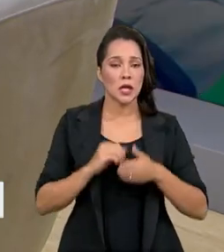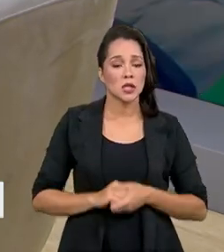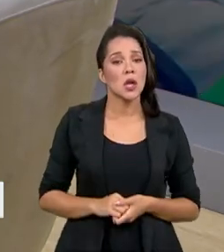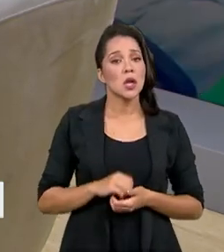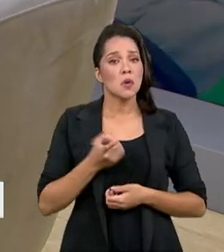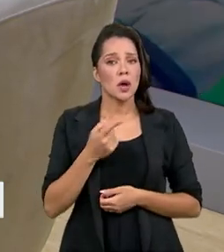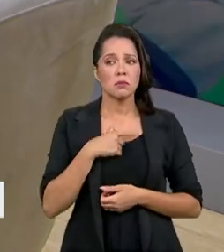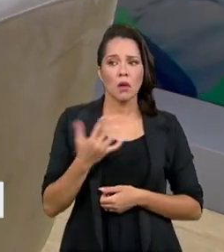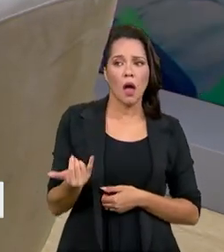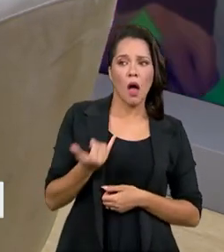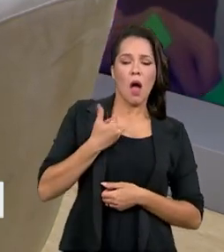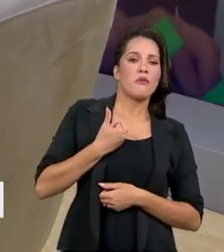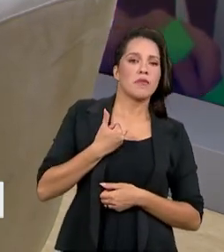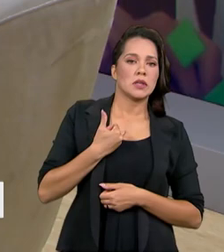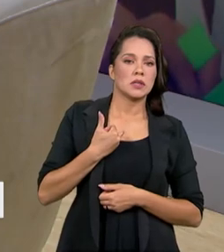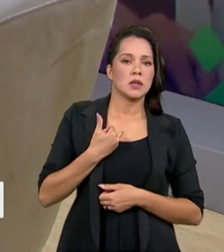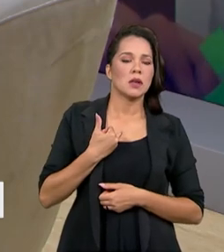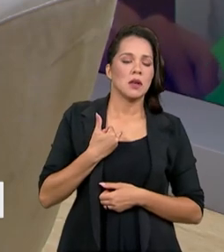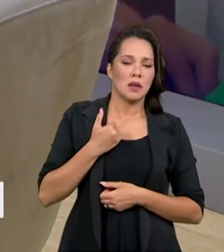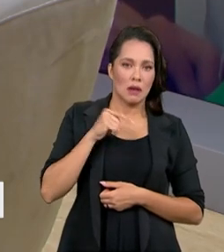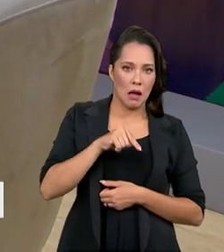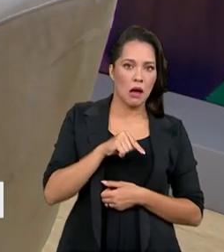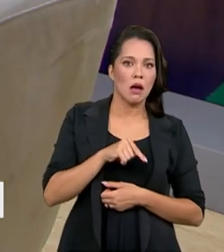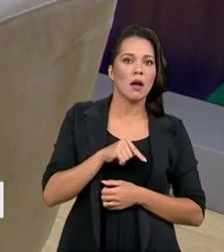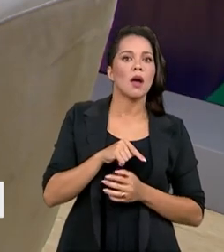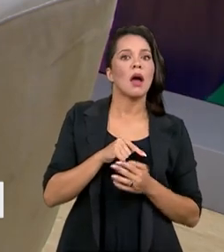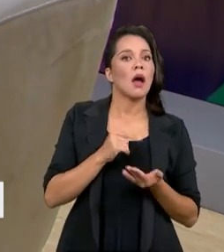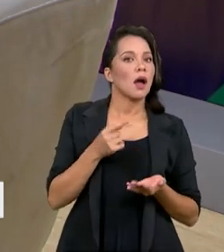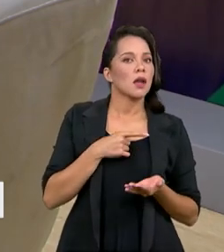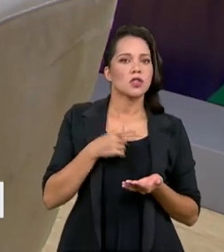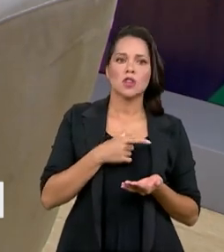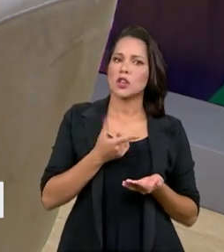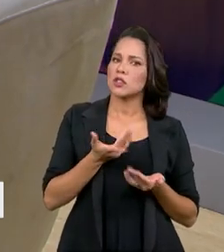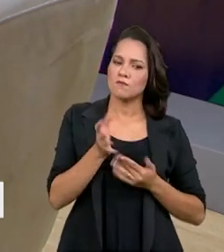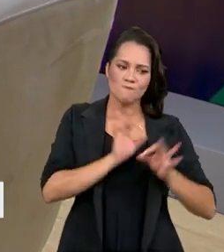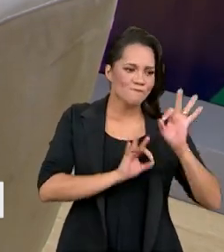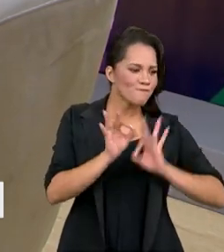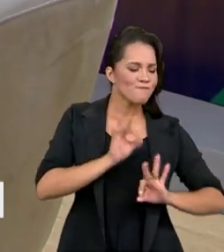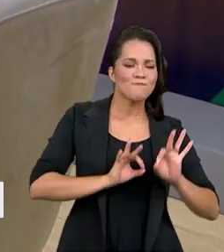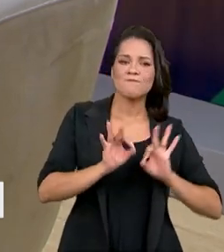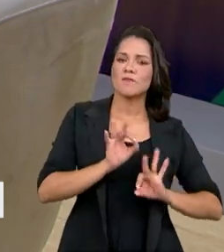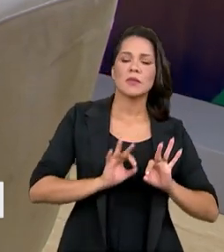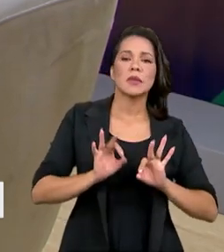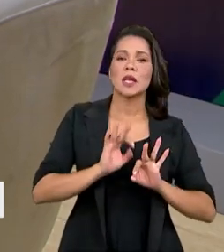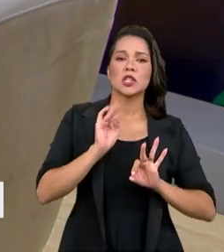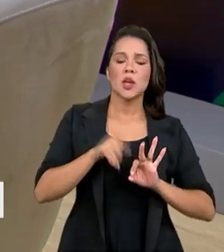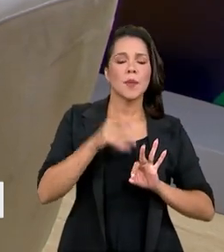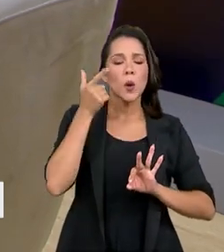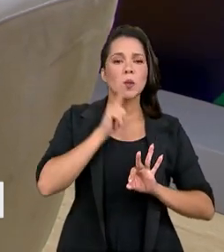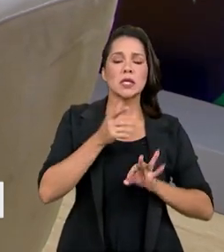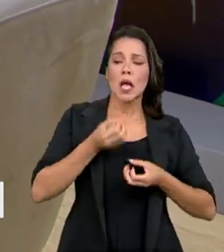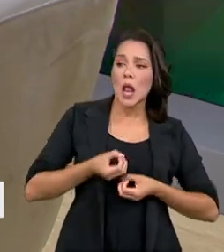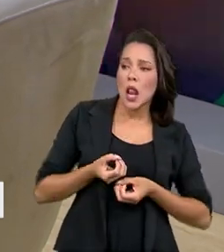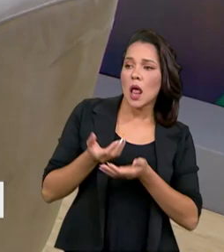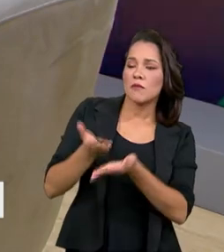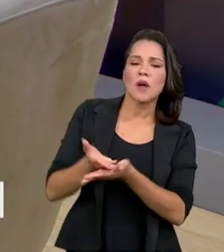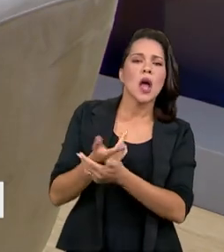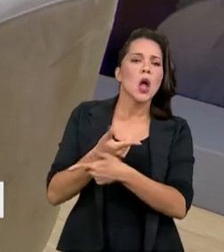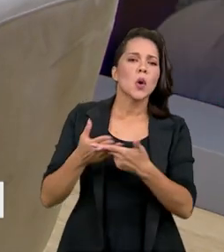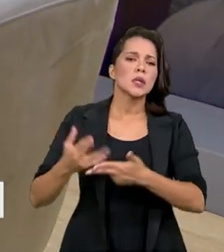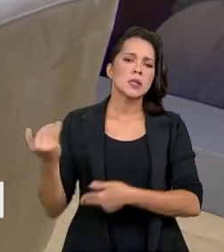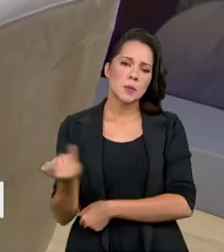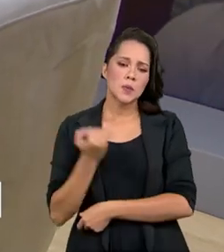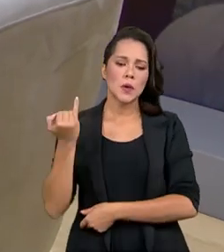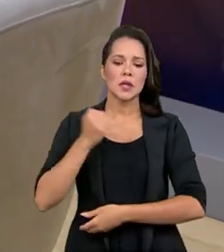Quando nós recebemos alguma demanda, nós nos mobilizamos para que a gente possa levar itens